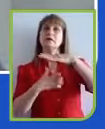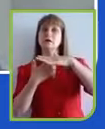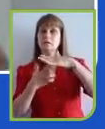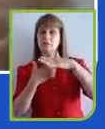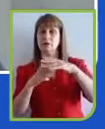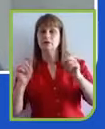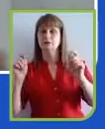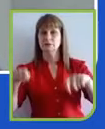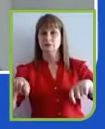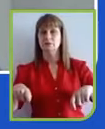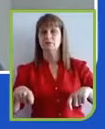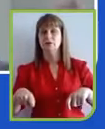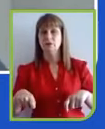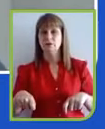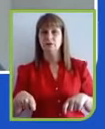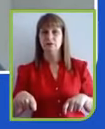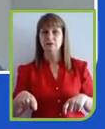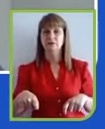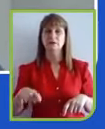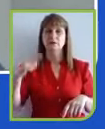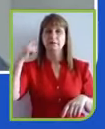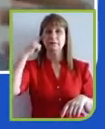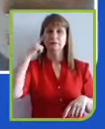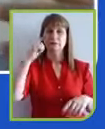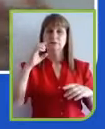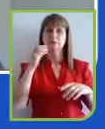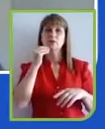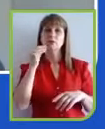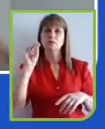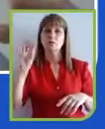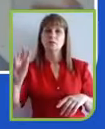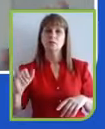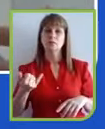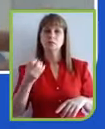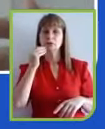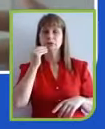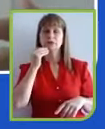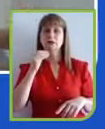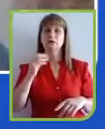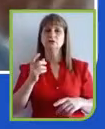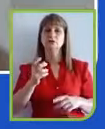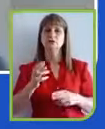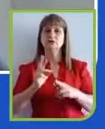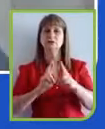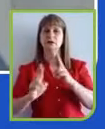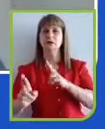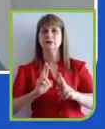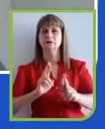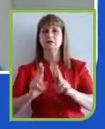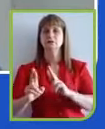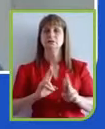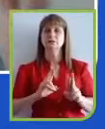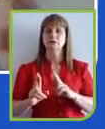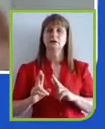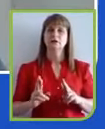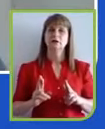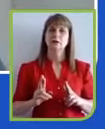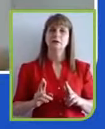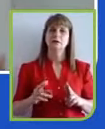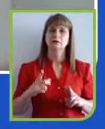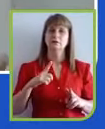daquilo, uma oportunidade de se relacionar, essas relações começam a acontecer entre clientes e fornecedores, entre concorrentes até,